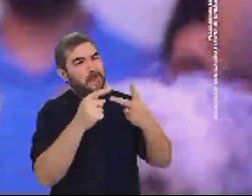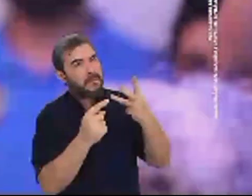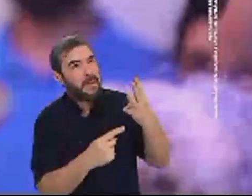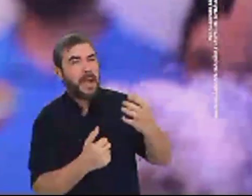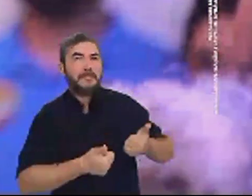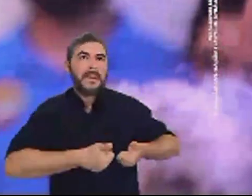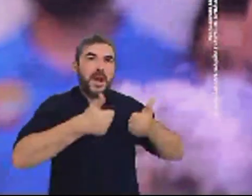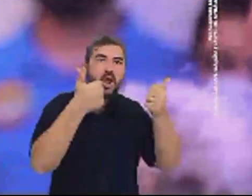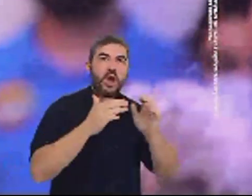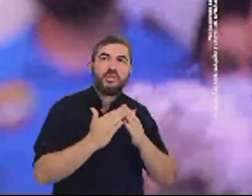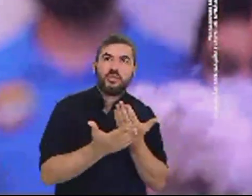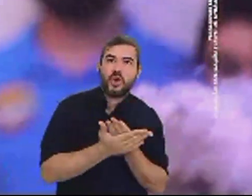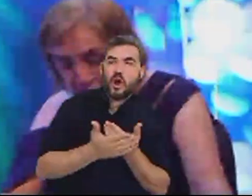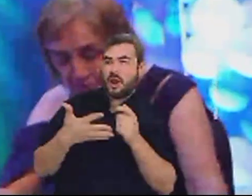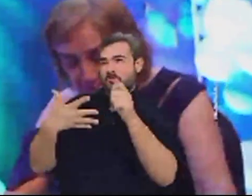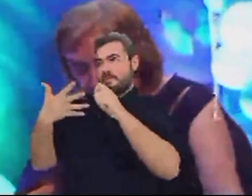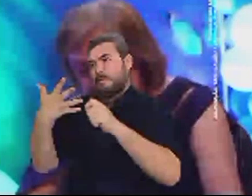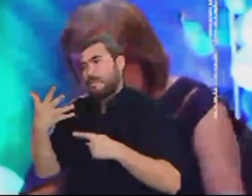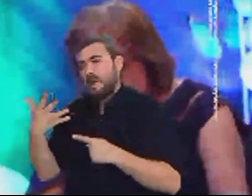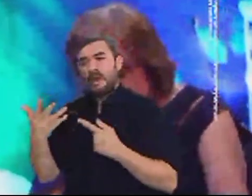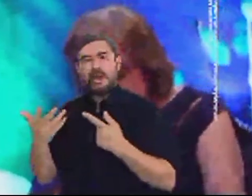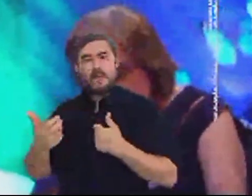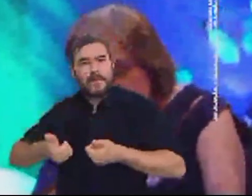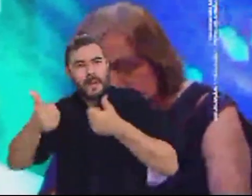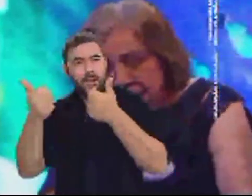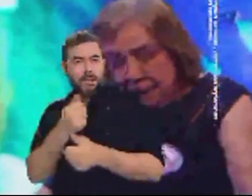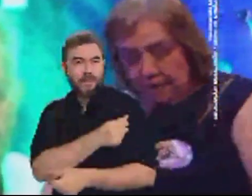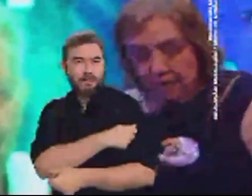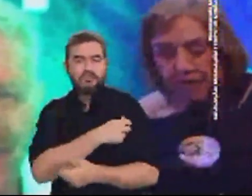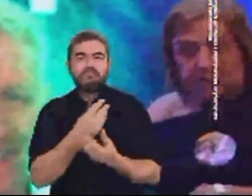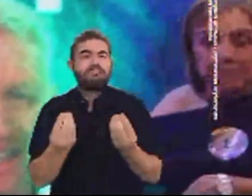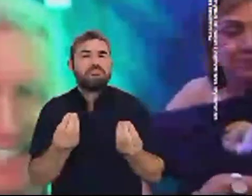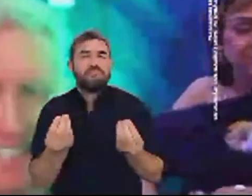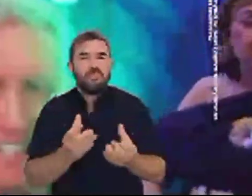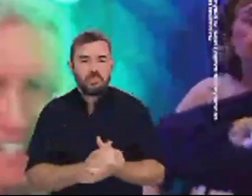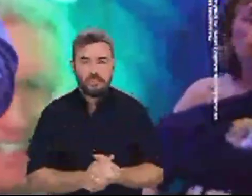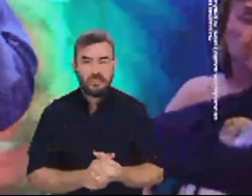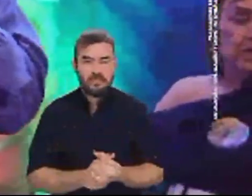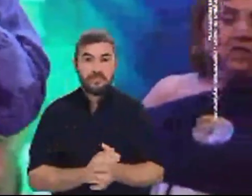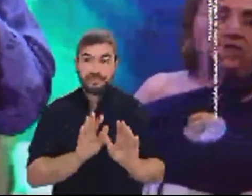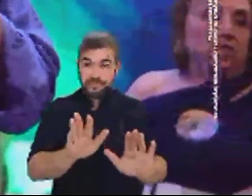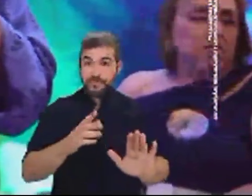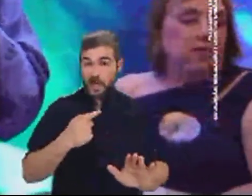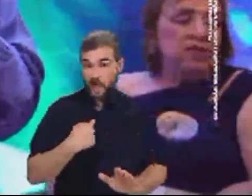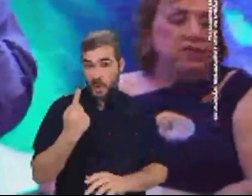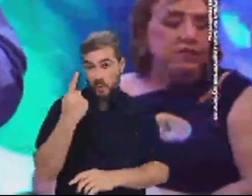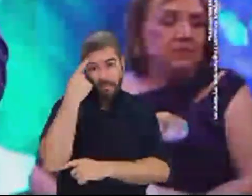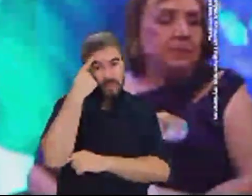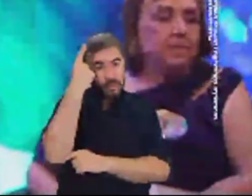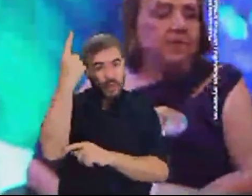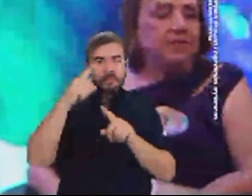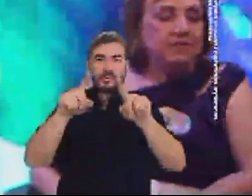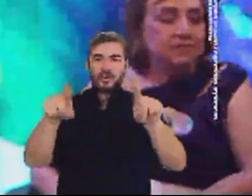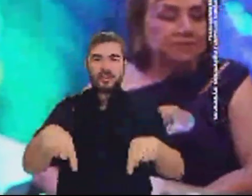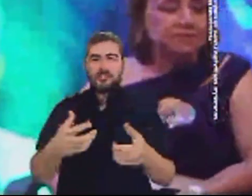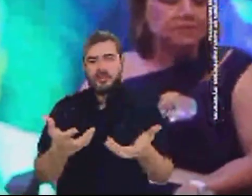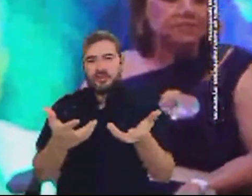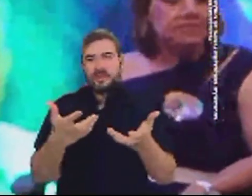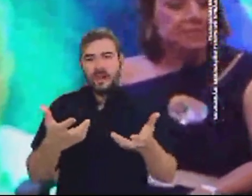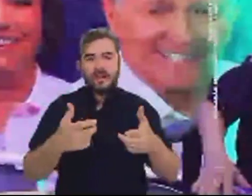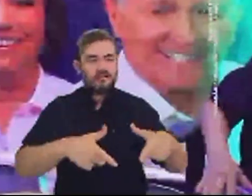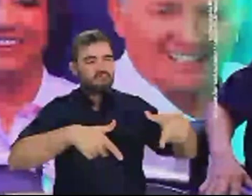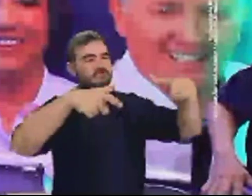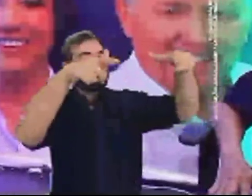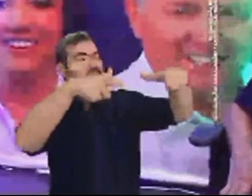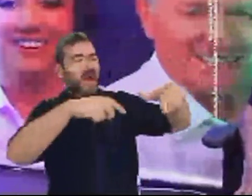que é melhor para um aluno e um dos nossos projetos é colocar energia solar nas escolas públicas